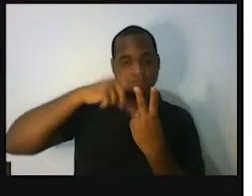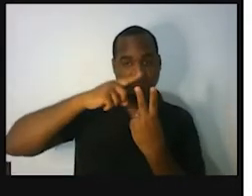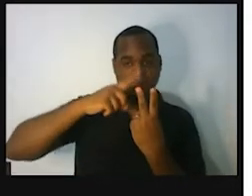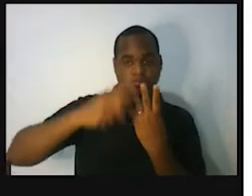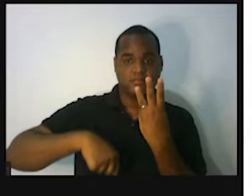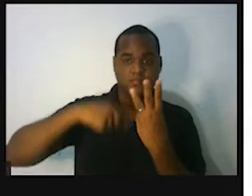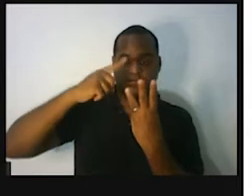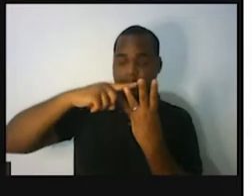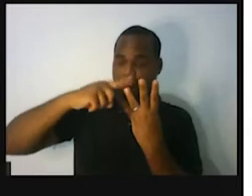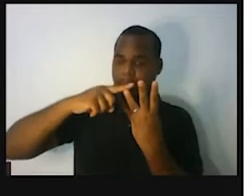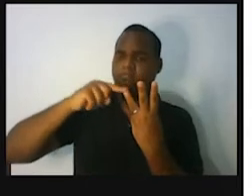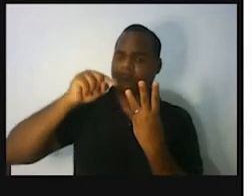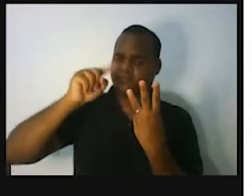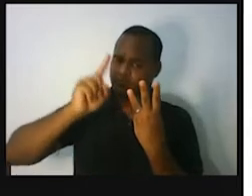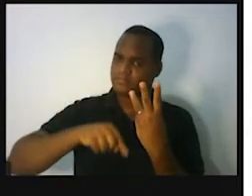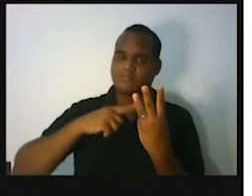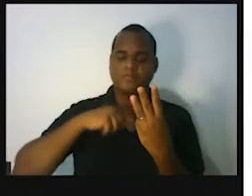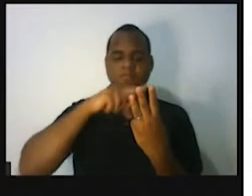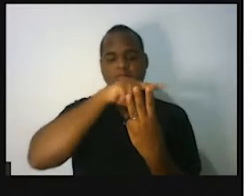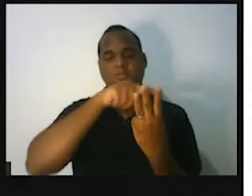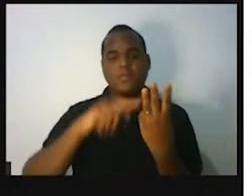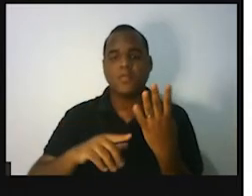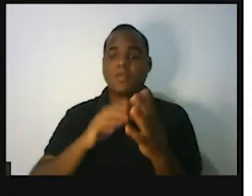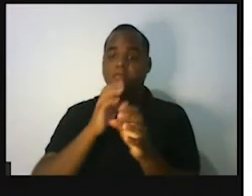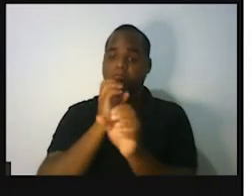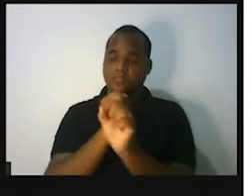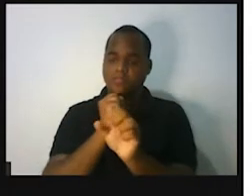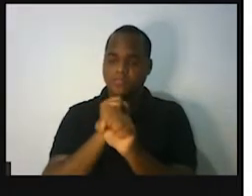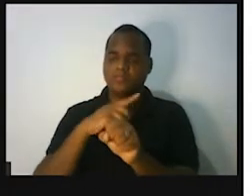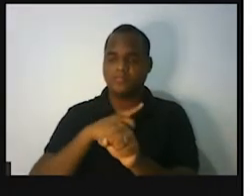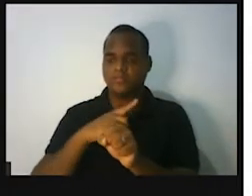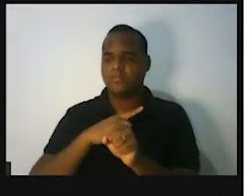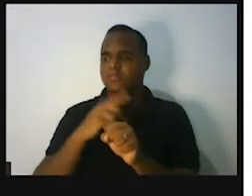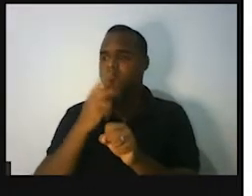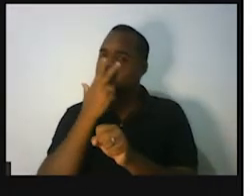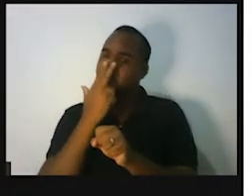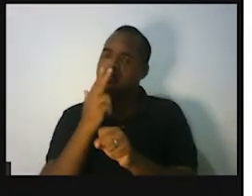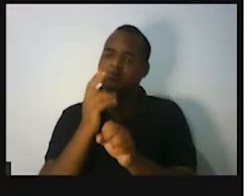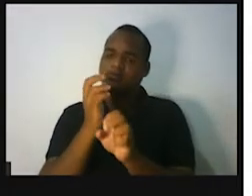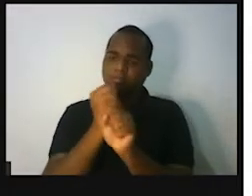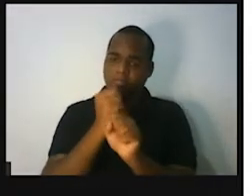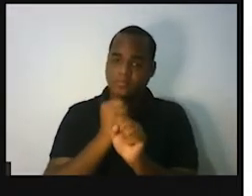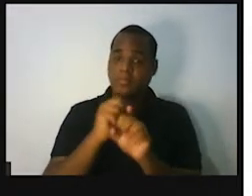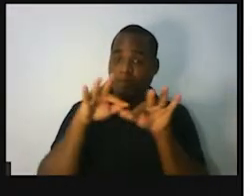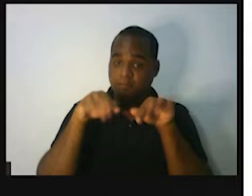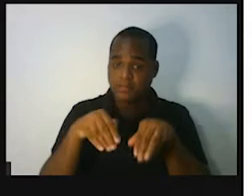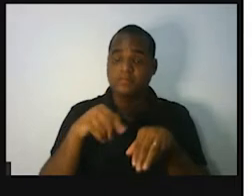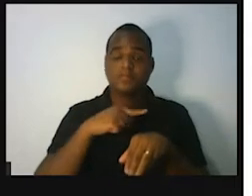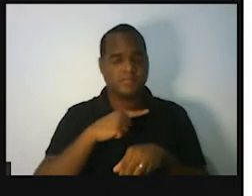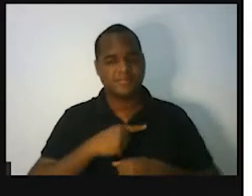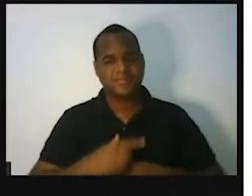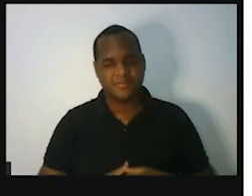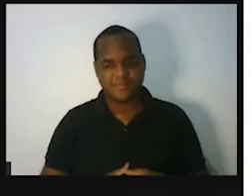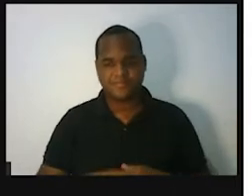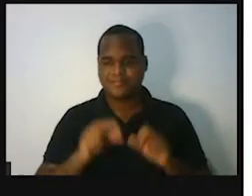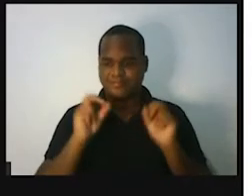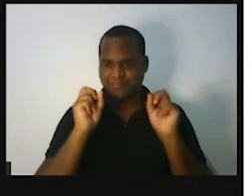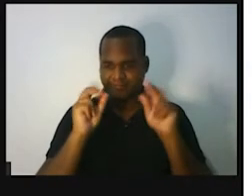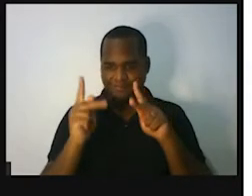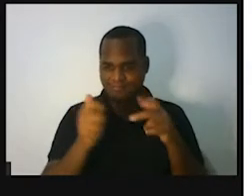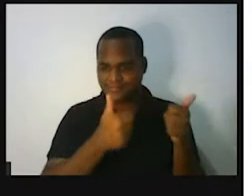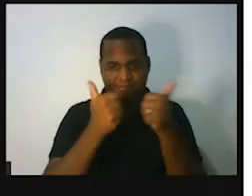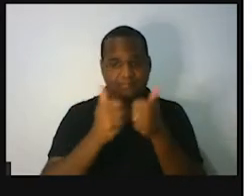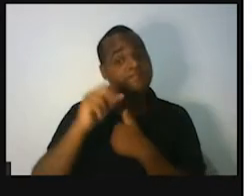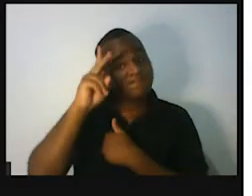do ano, essas três notas fazem surgir uma nota média final. Certo? Então, vamos relembrar isso?